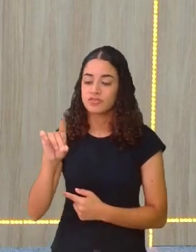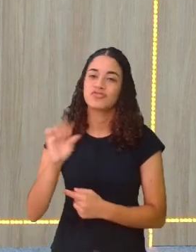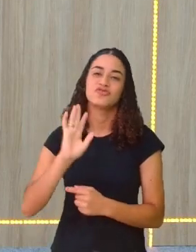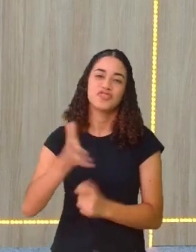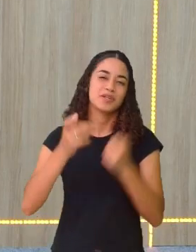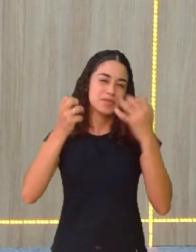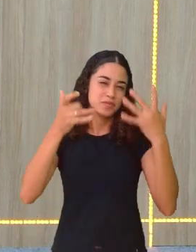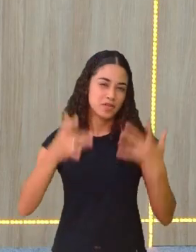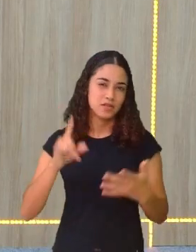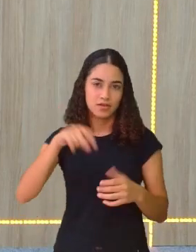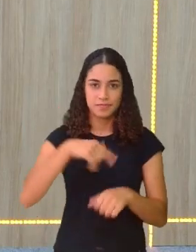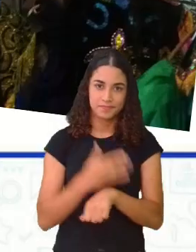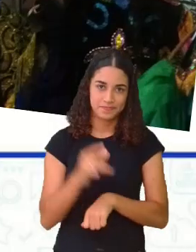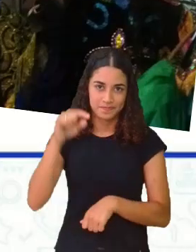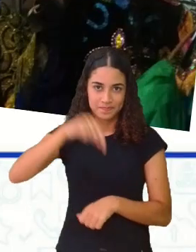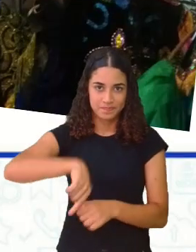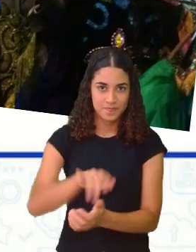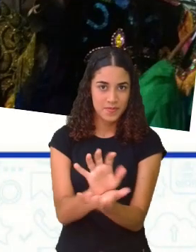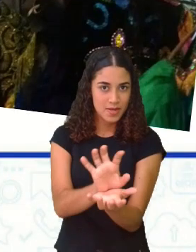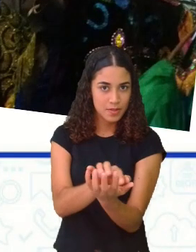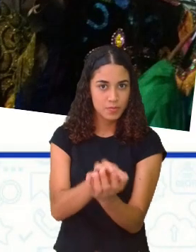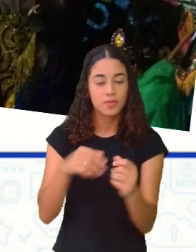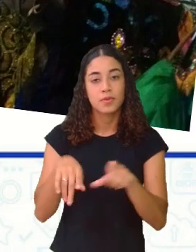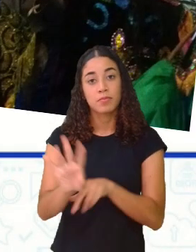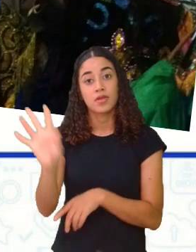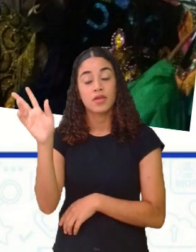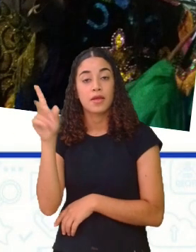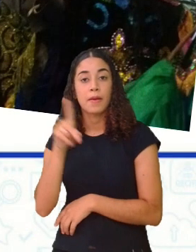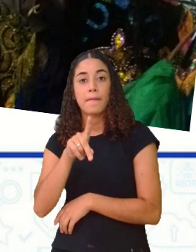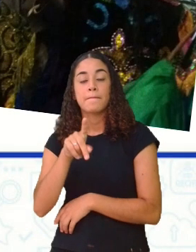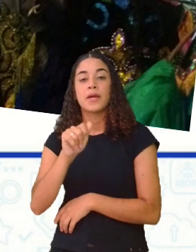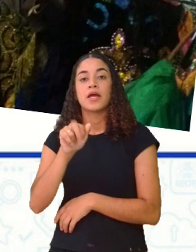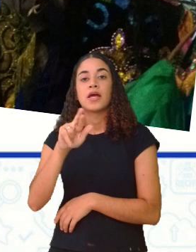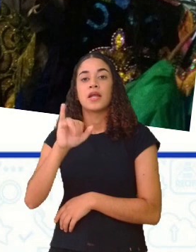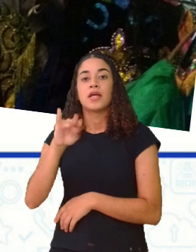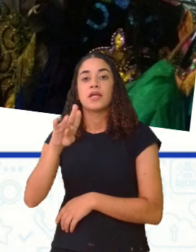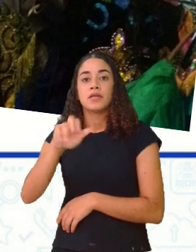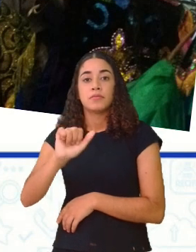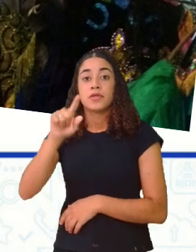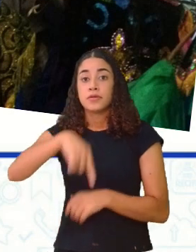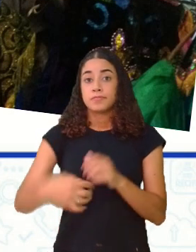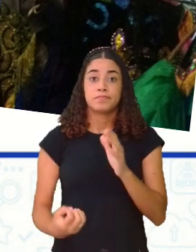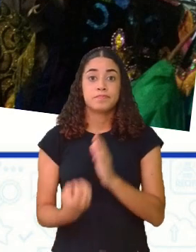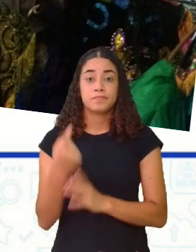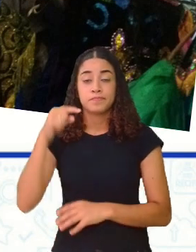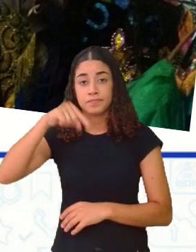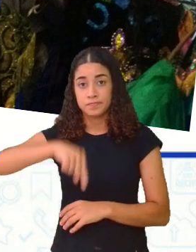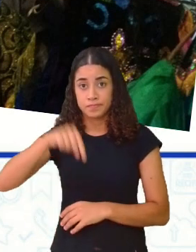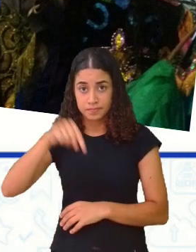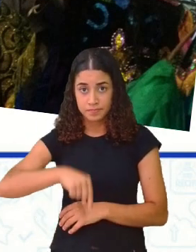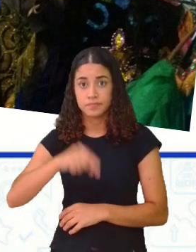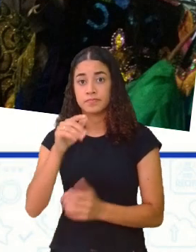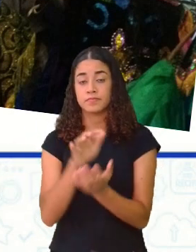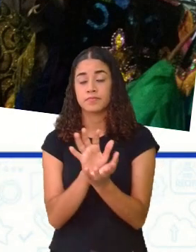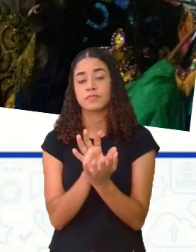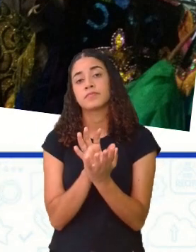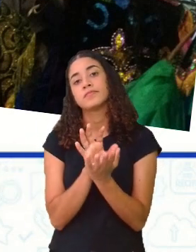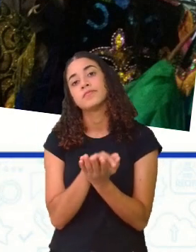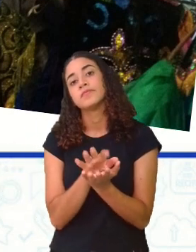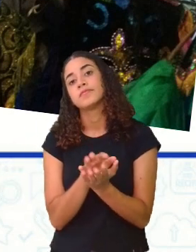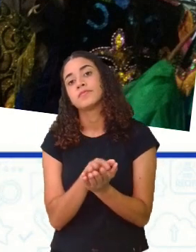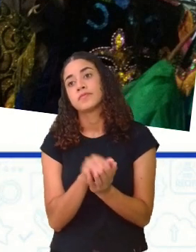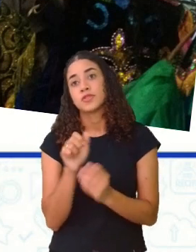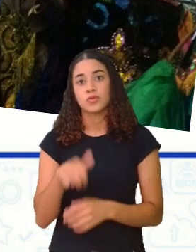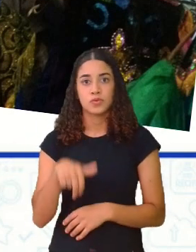praticado aqui em Pernambuco e na Paraíba. Ele surgiu aqui em Pernambuco, no norte, na zona da Mata Norte,